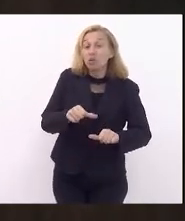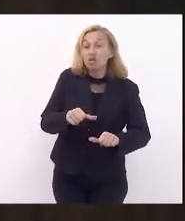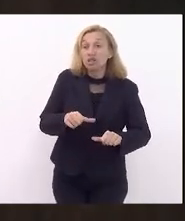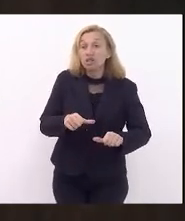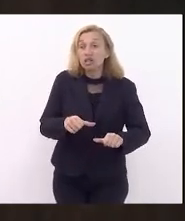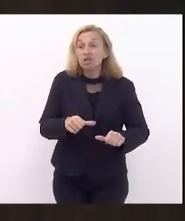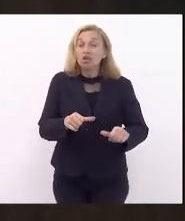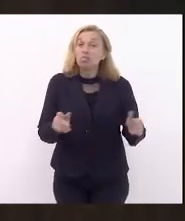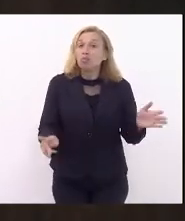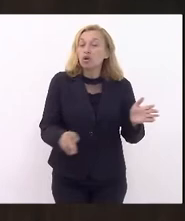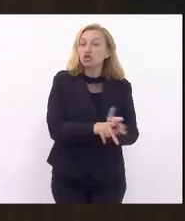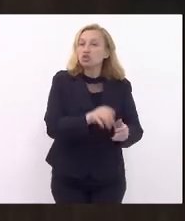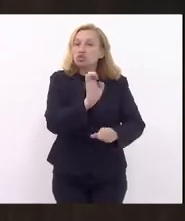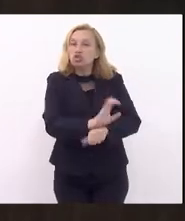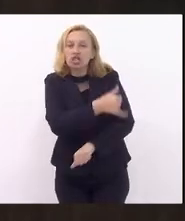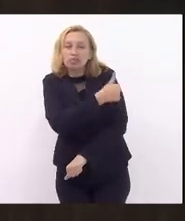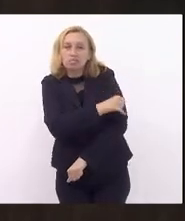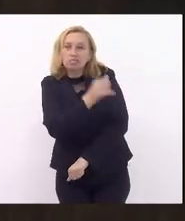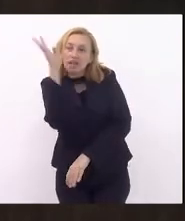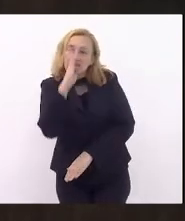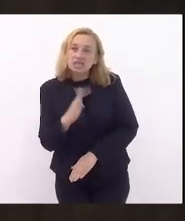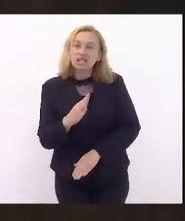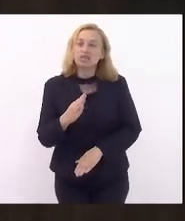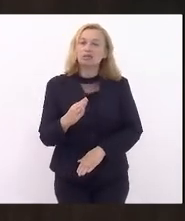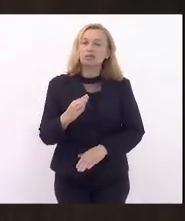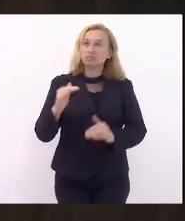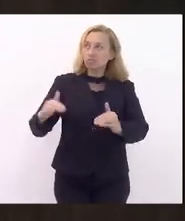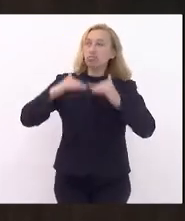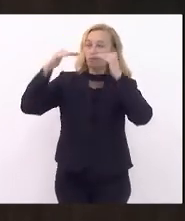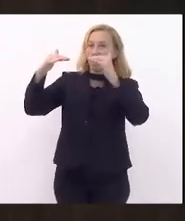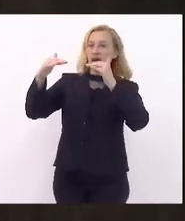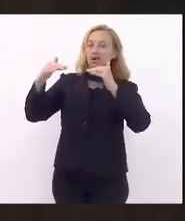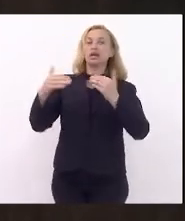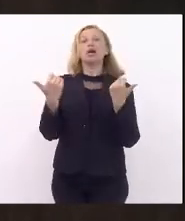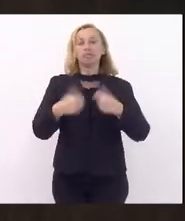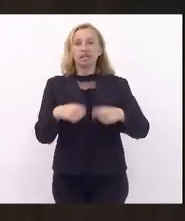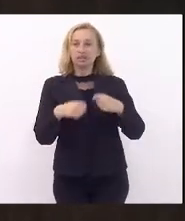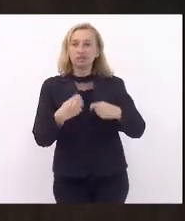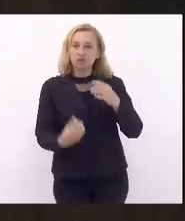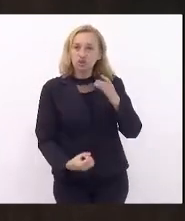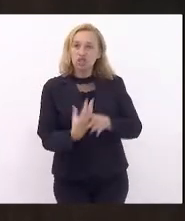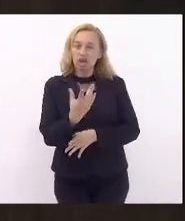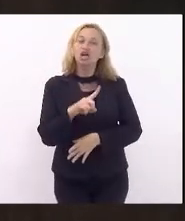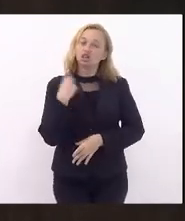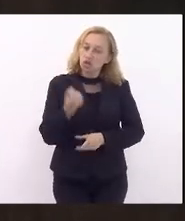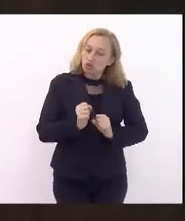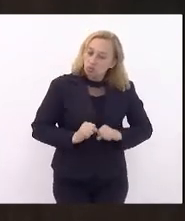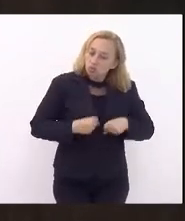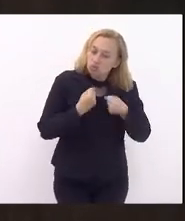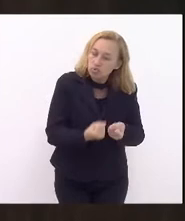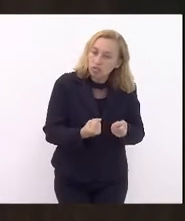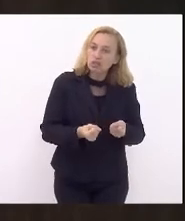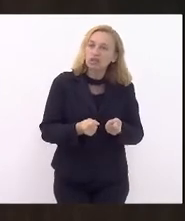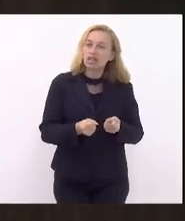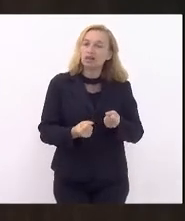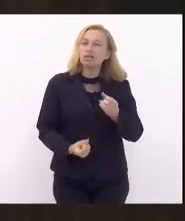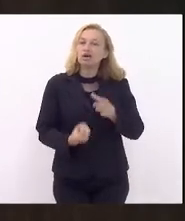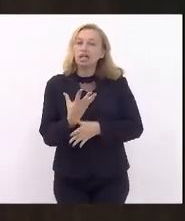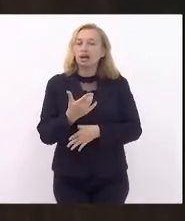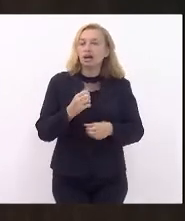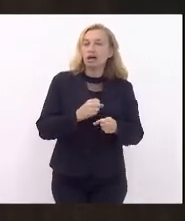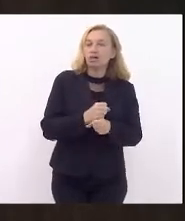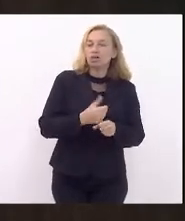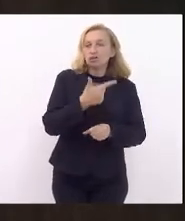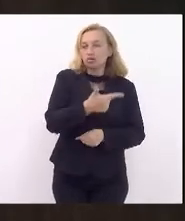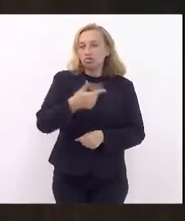de um Estado brasileiro soberano, que a gente precisa reconstruir e nós vamos reconstruir, eu tenho certeza, a partir de 2023,